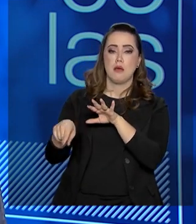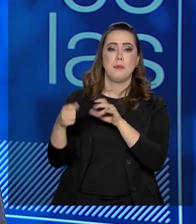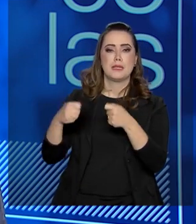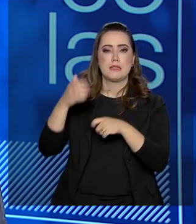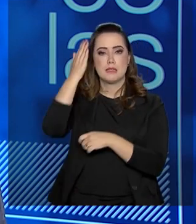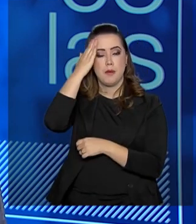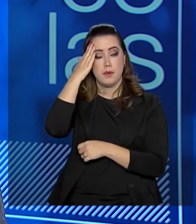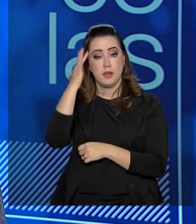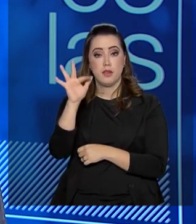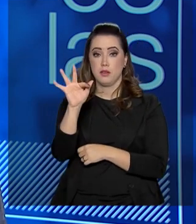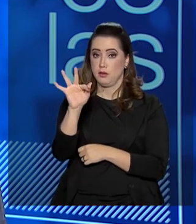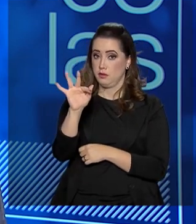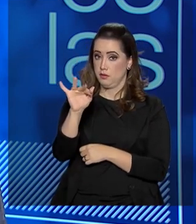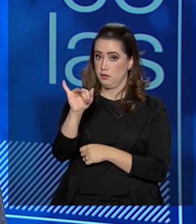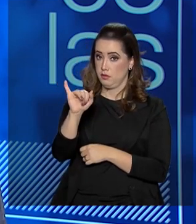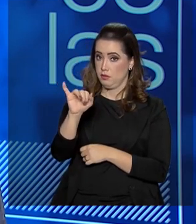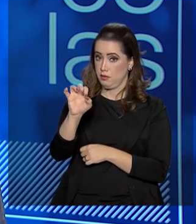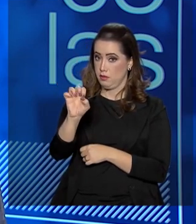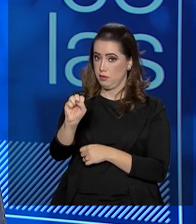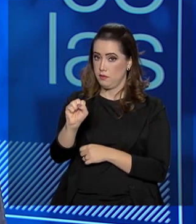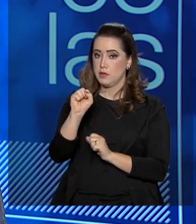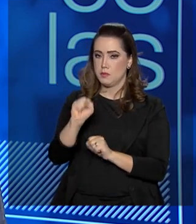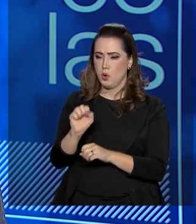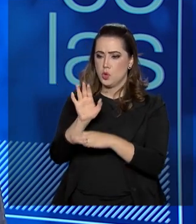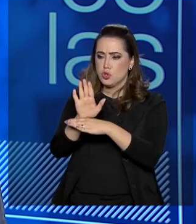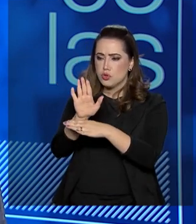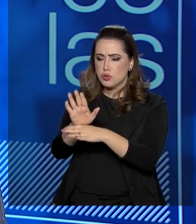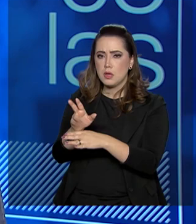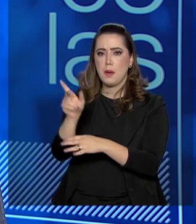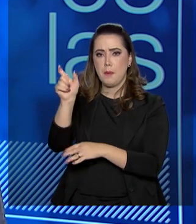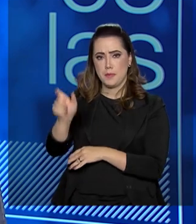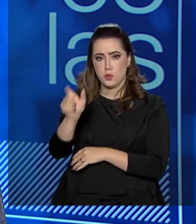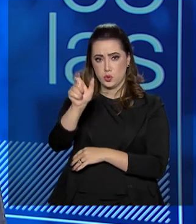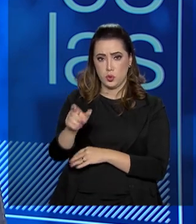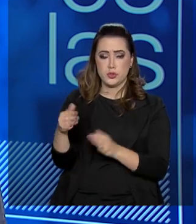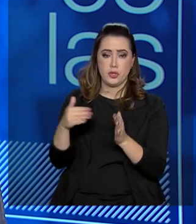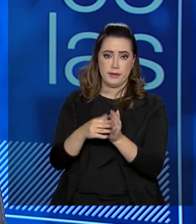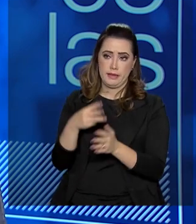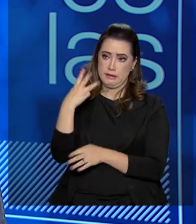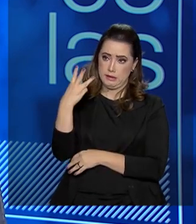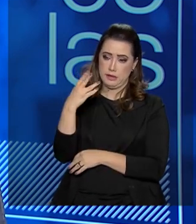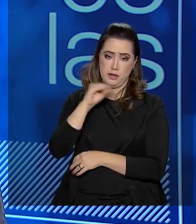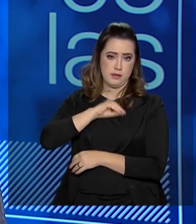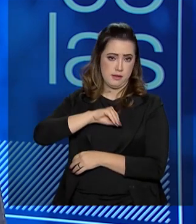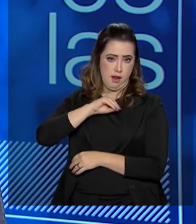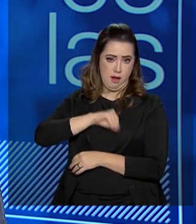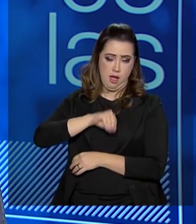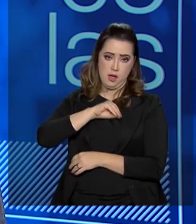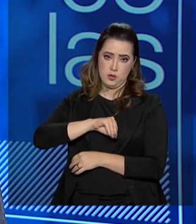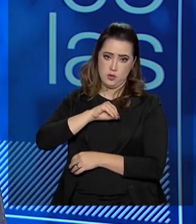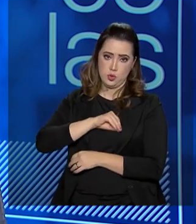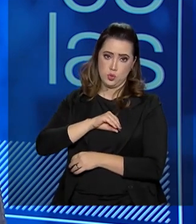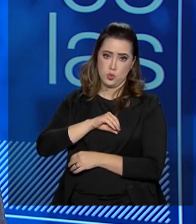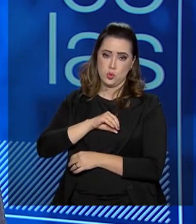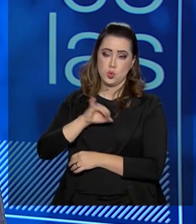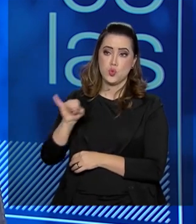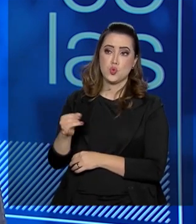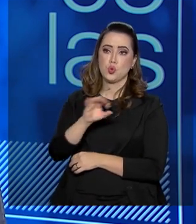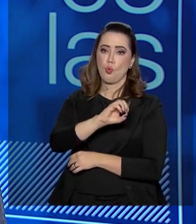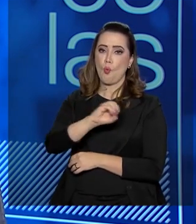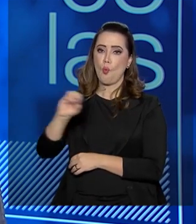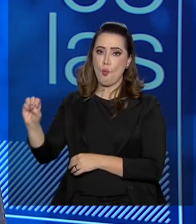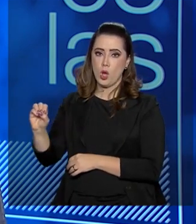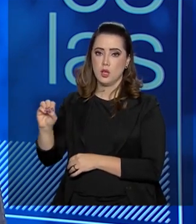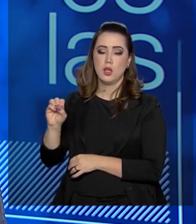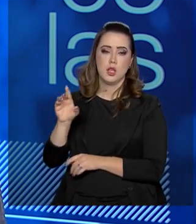pode ser uma ajuda de custo para aqueles que têm recurso até três estalagens mínimos, com o juros zero, mas aquelas pessoas,